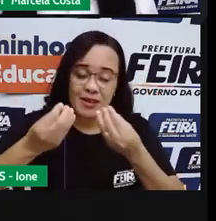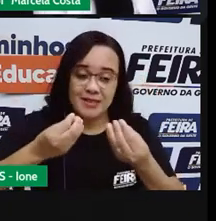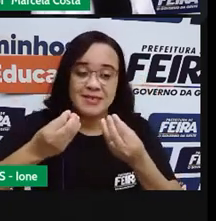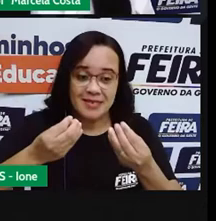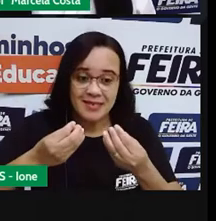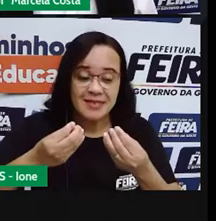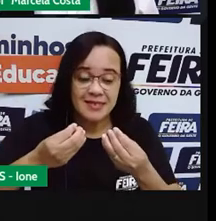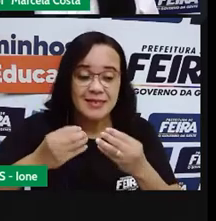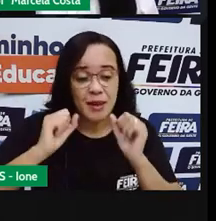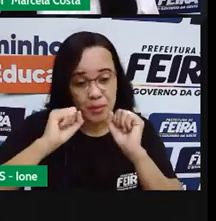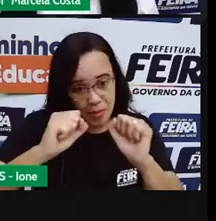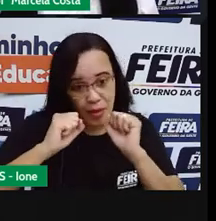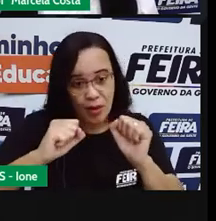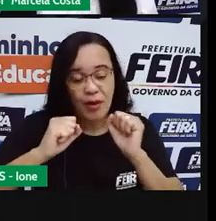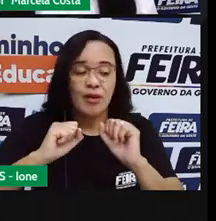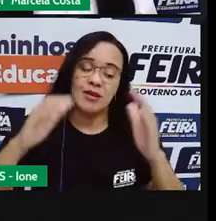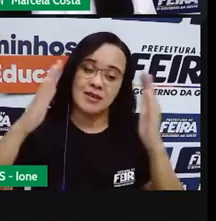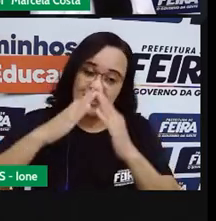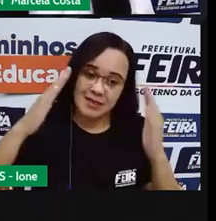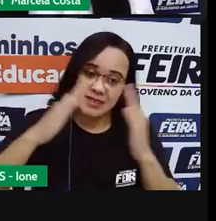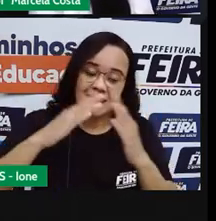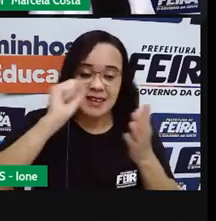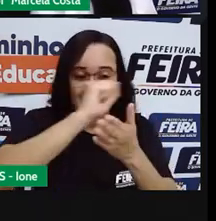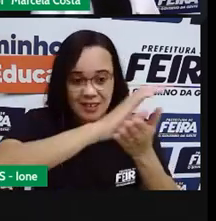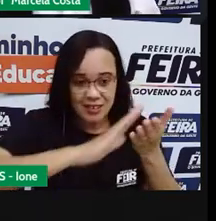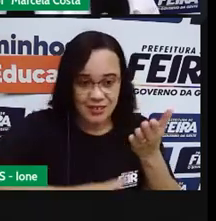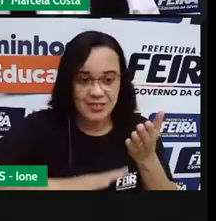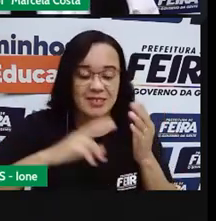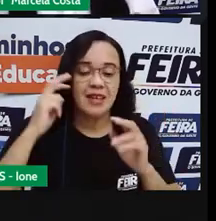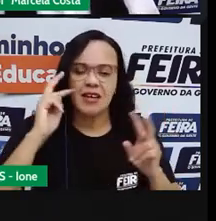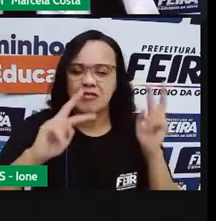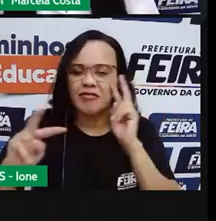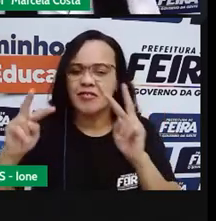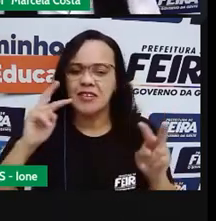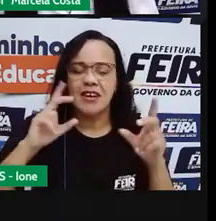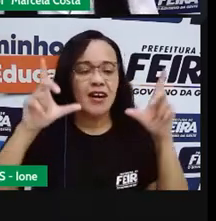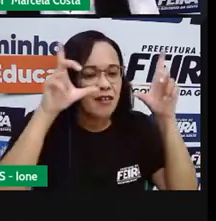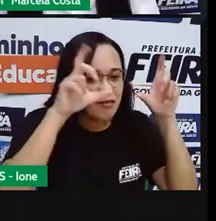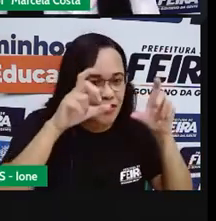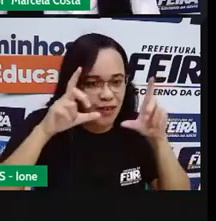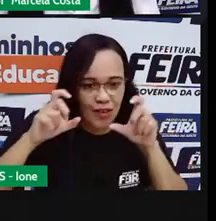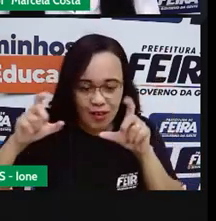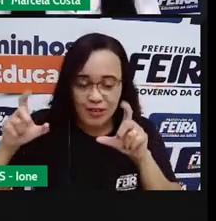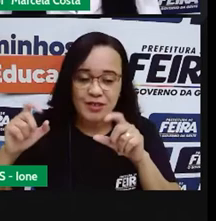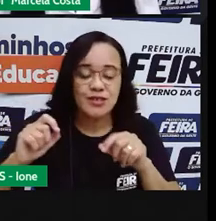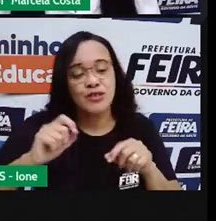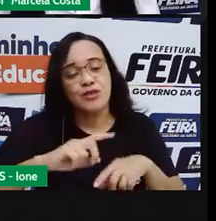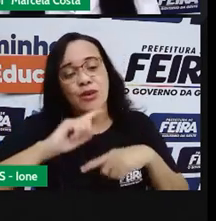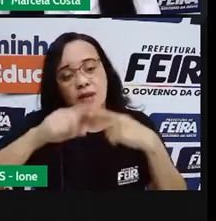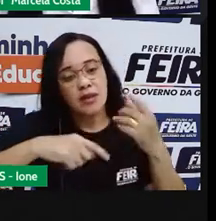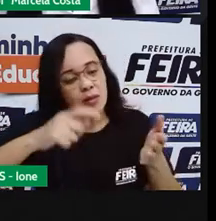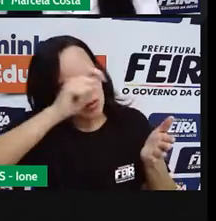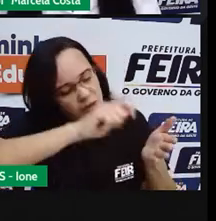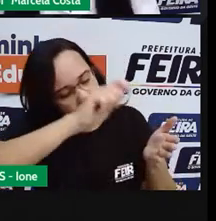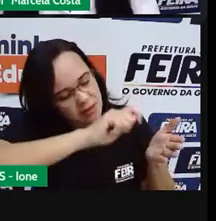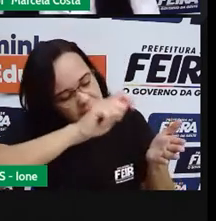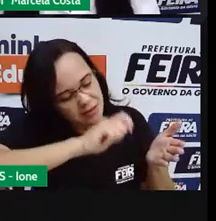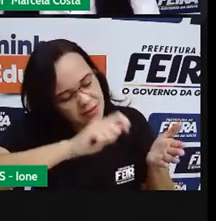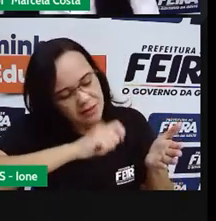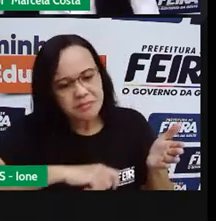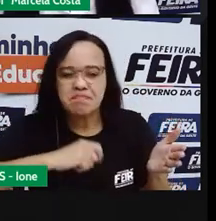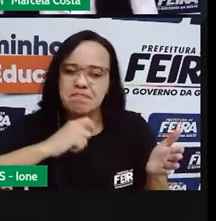exercício Em casa Olhando fotos Por exemplo De familiares E anotando no caderno As características Que você